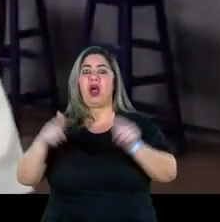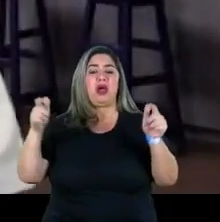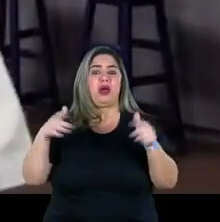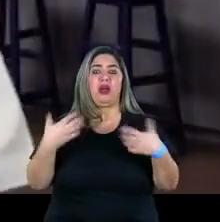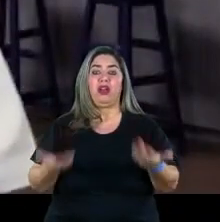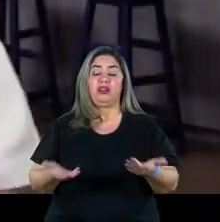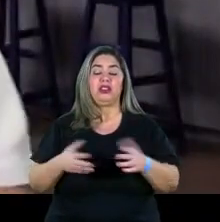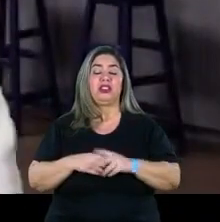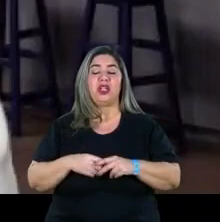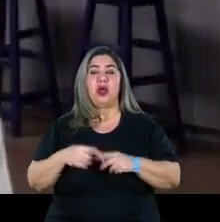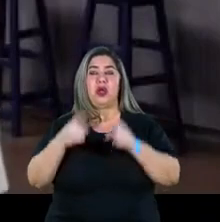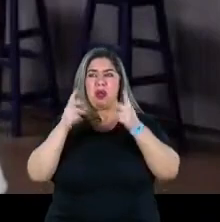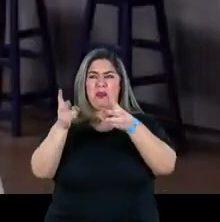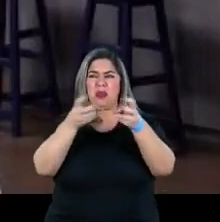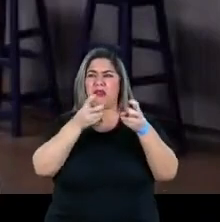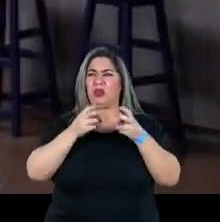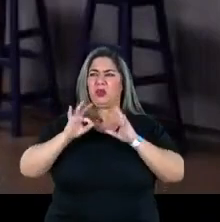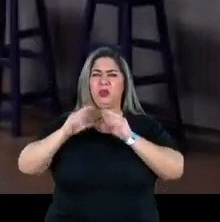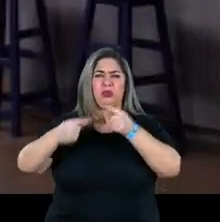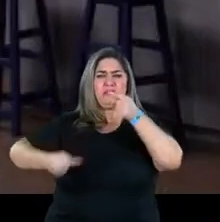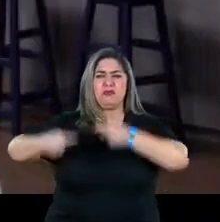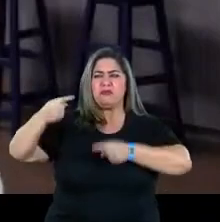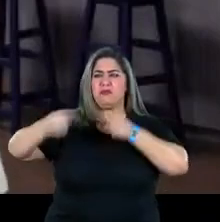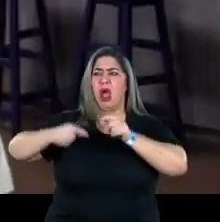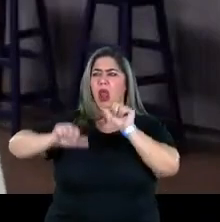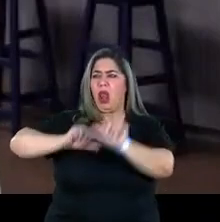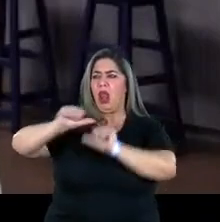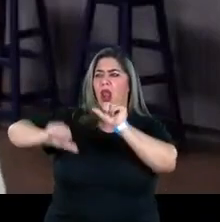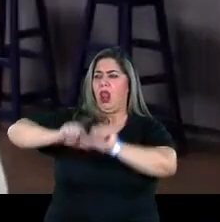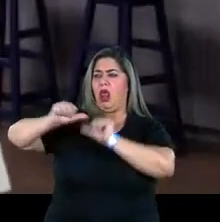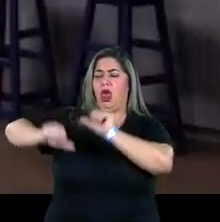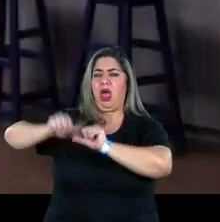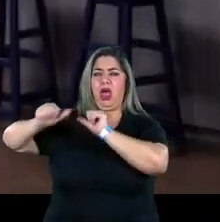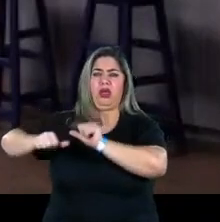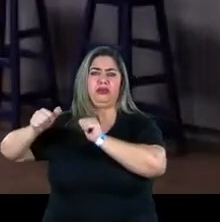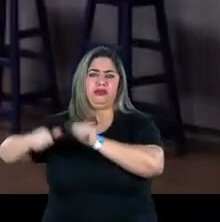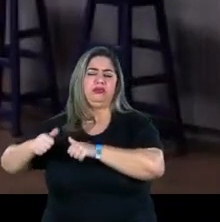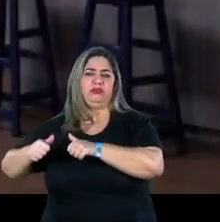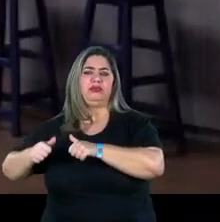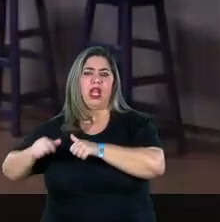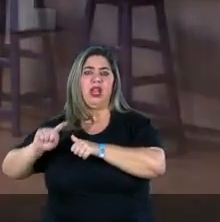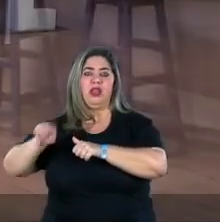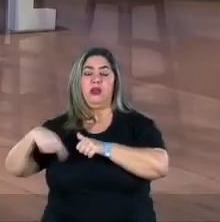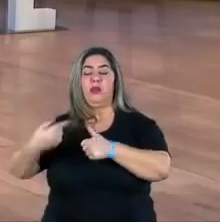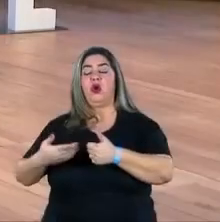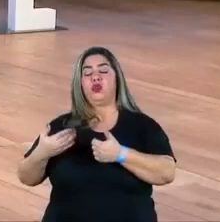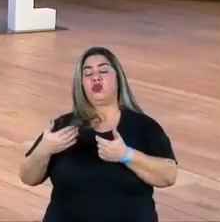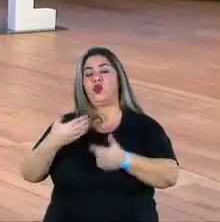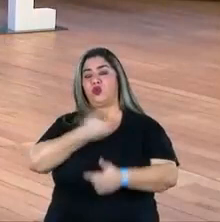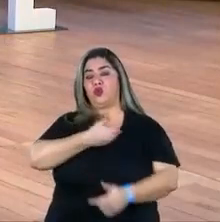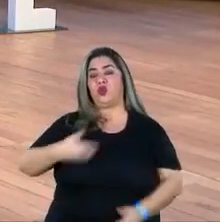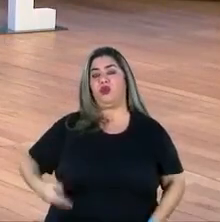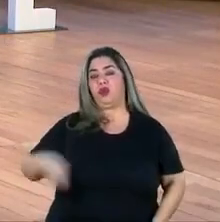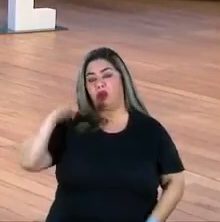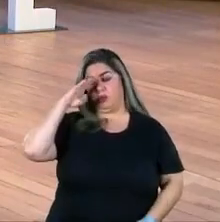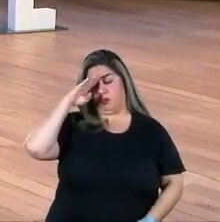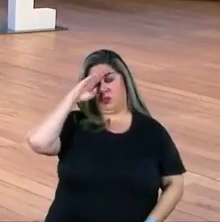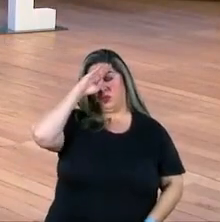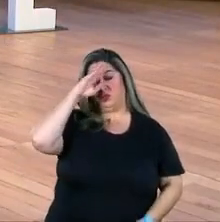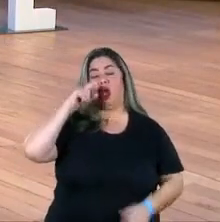olhar todas as políticas que começaram a ser mudadas a partir do governo Temer, reforçadas do governo Bolsonaro, são